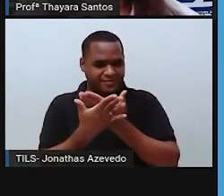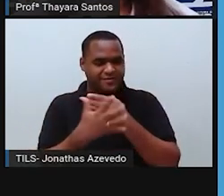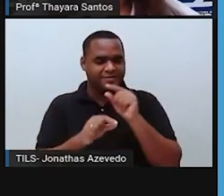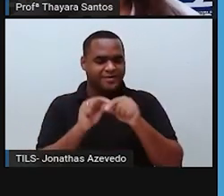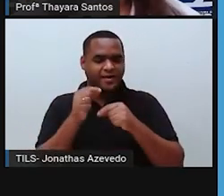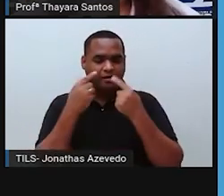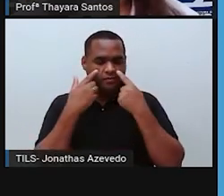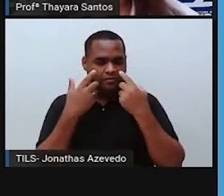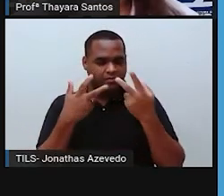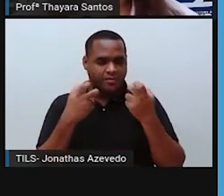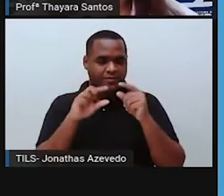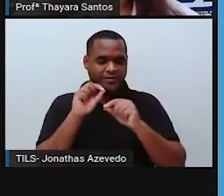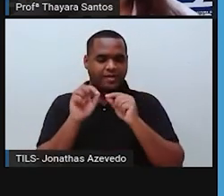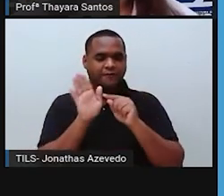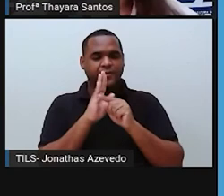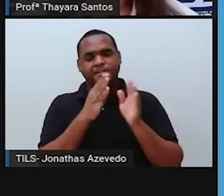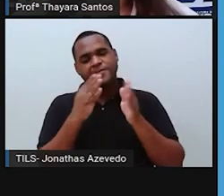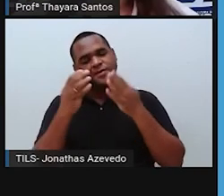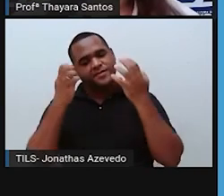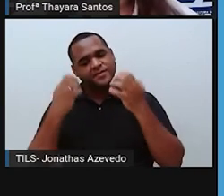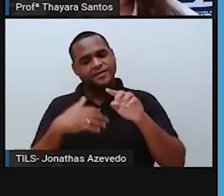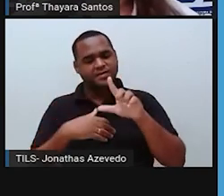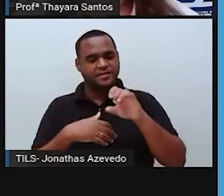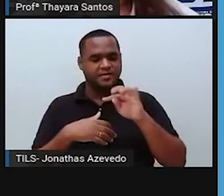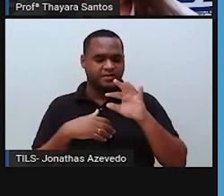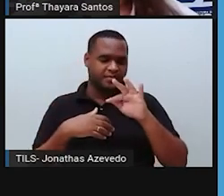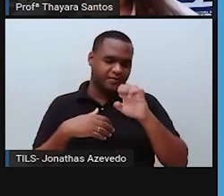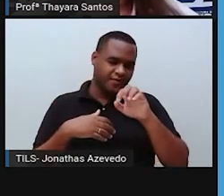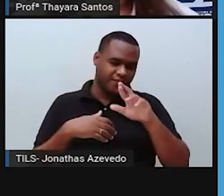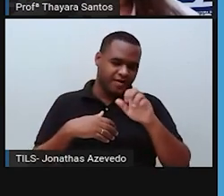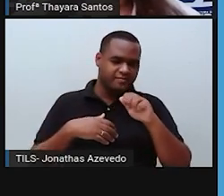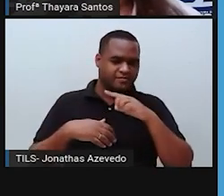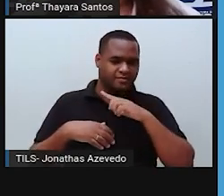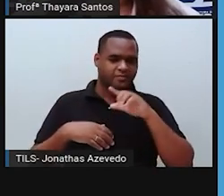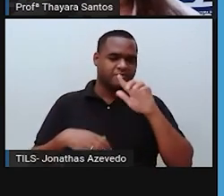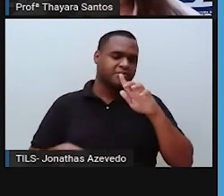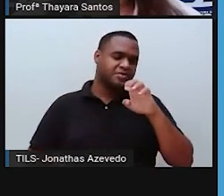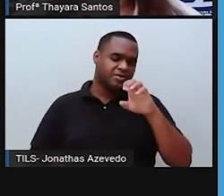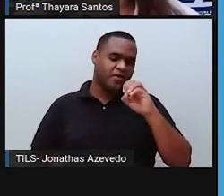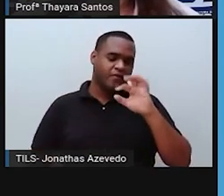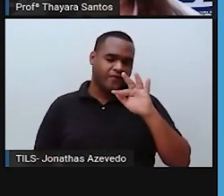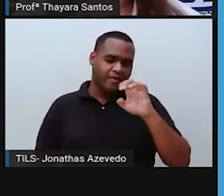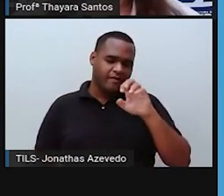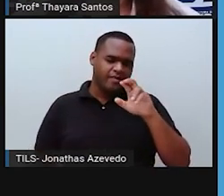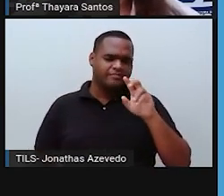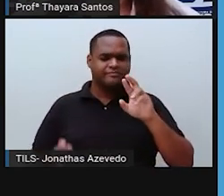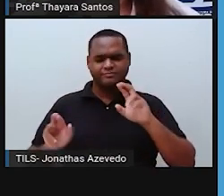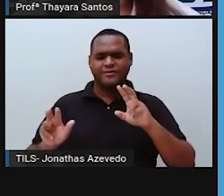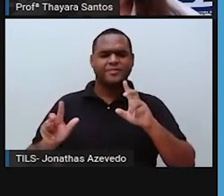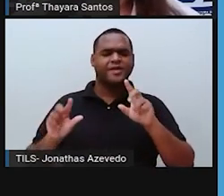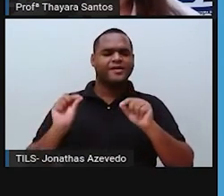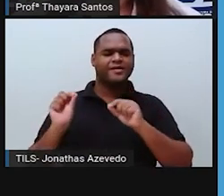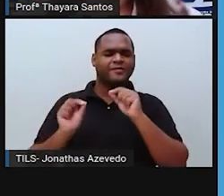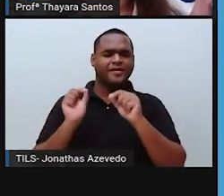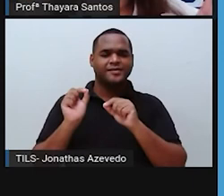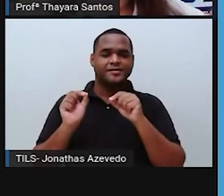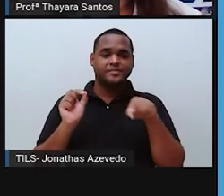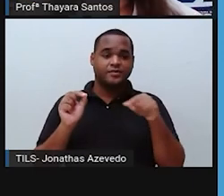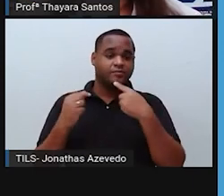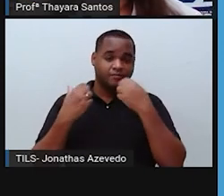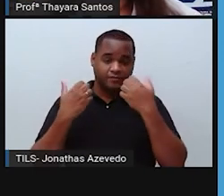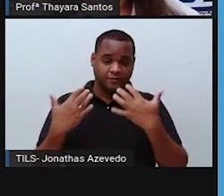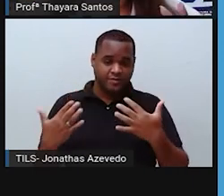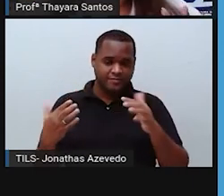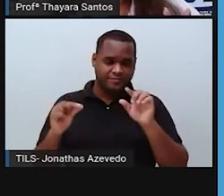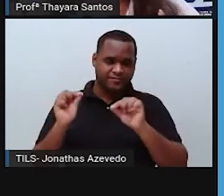observação. No vídeo, ela não fala da litosfera, ela fala da geosfera. Qual é a diferença? Quando a gente fala da geosfera, a gente está falando